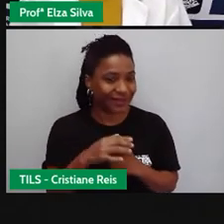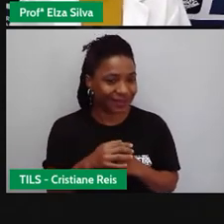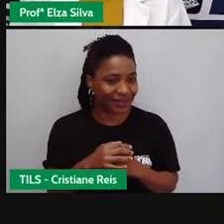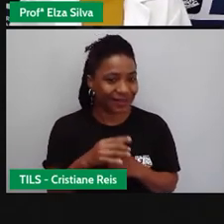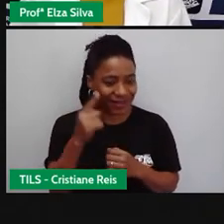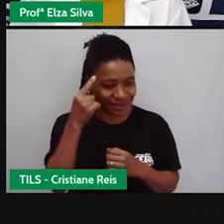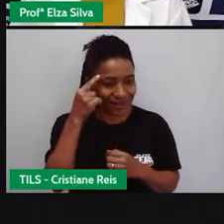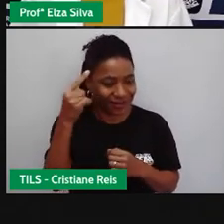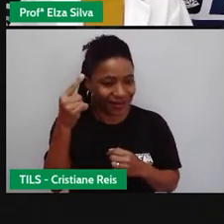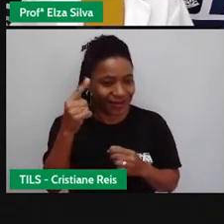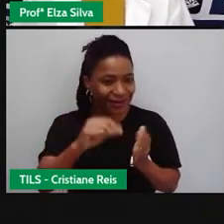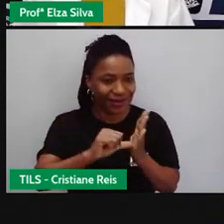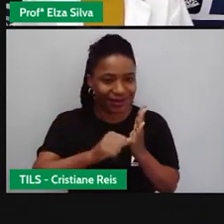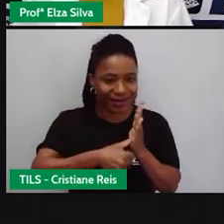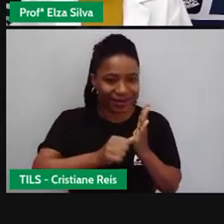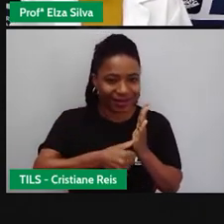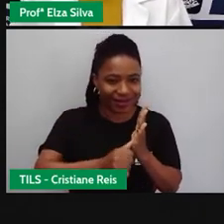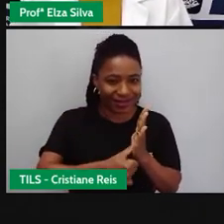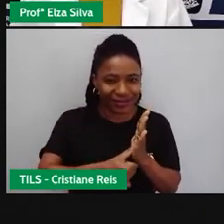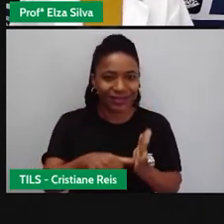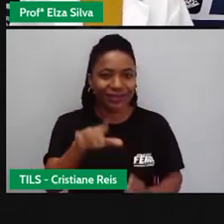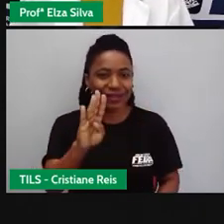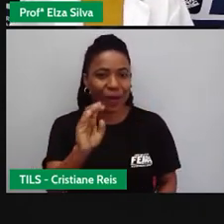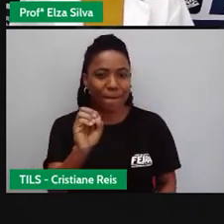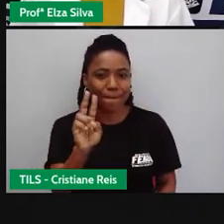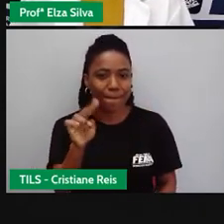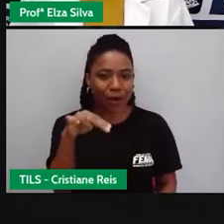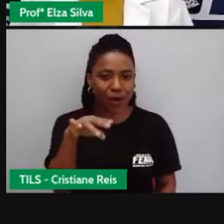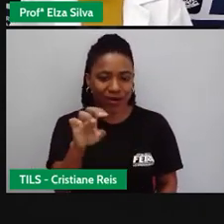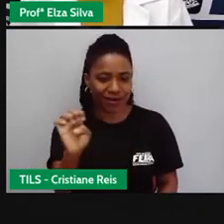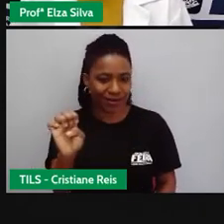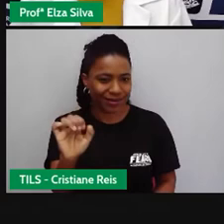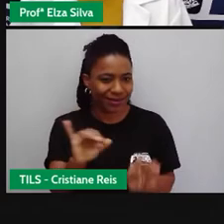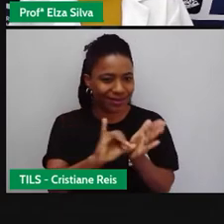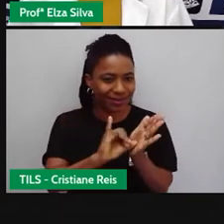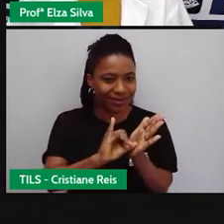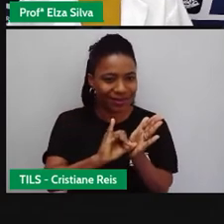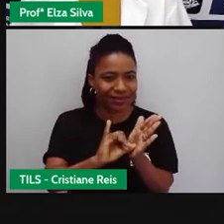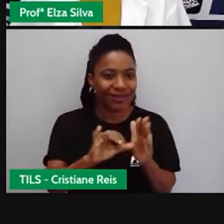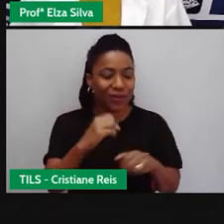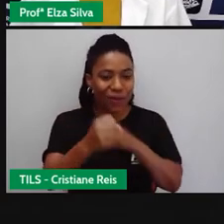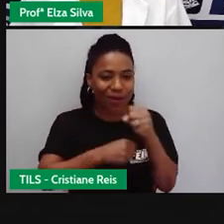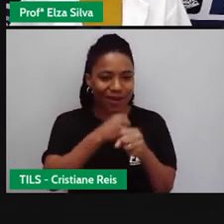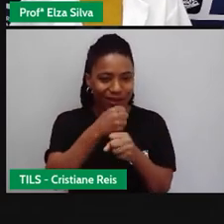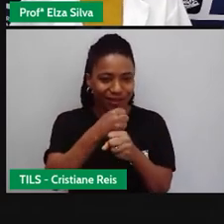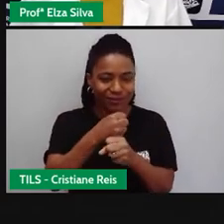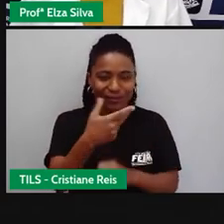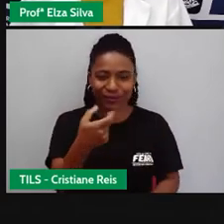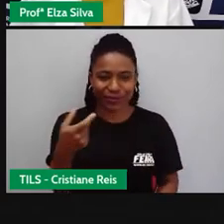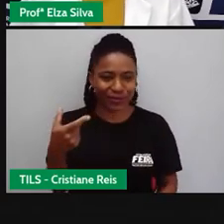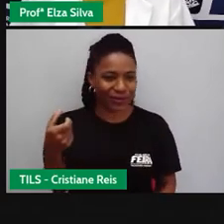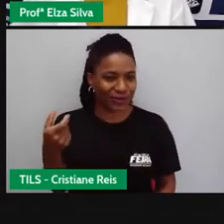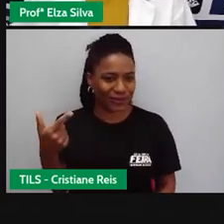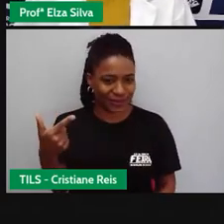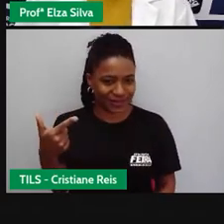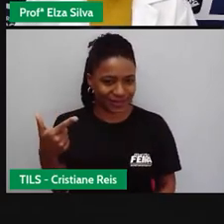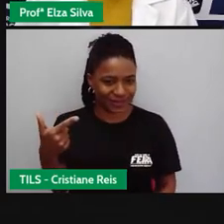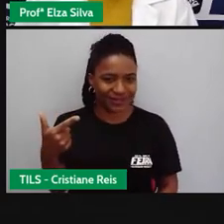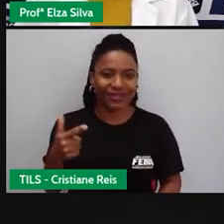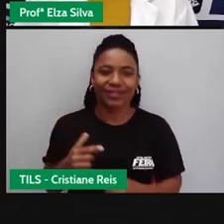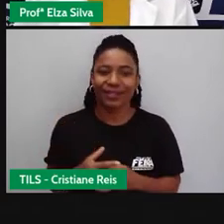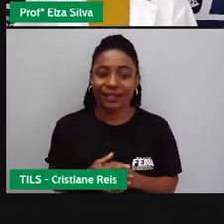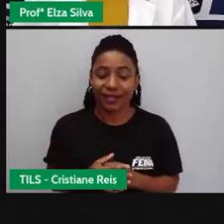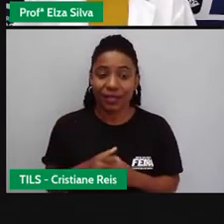publicada, foi produzida em 2002. Este filme,